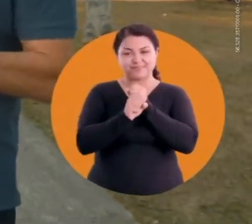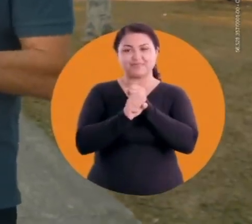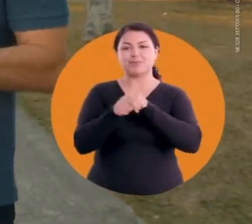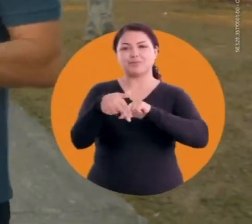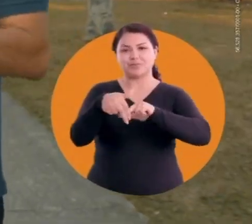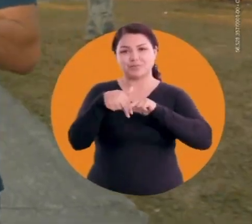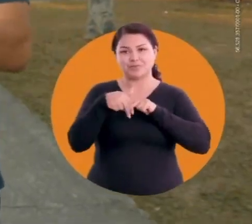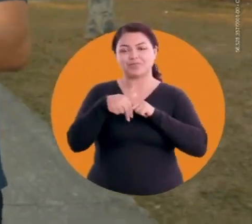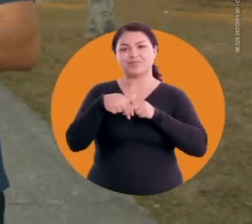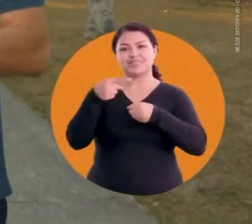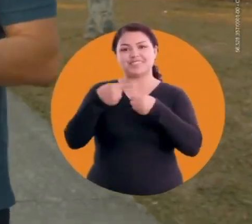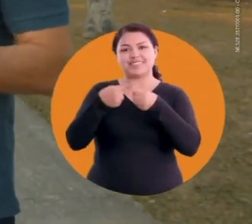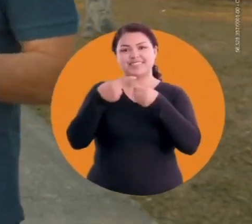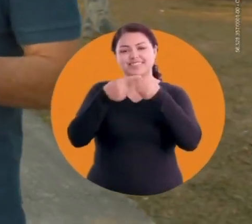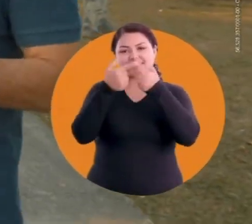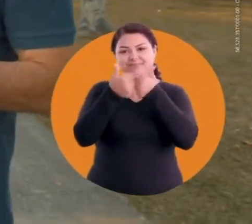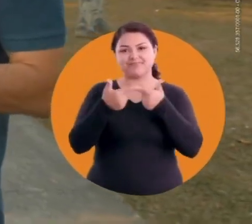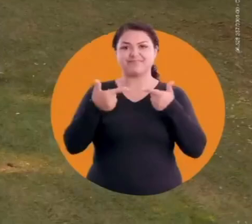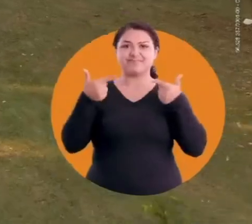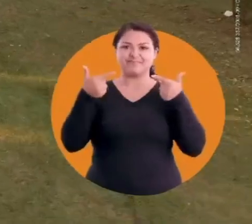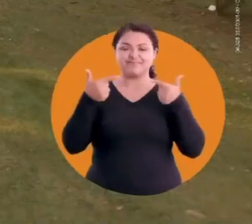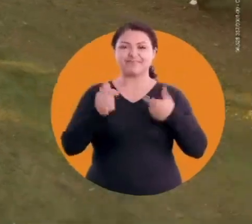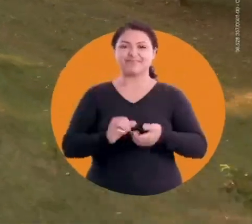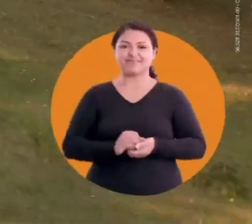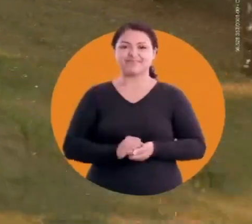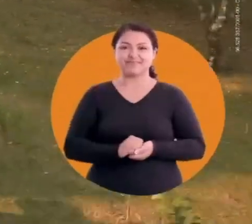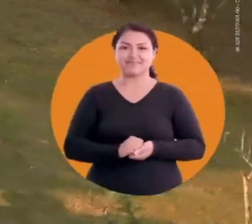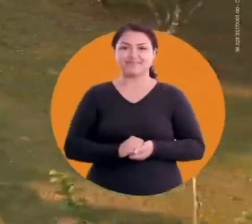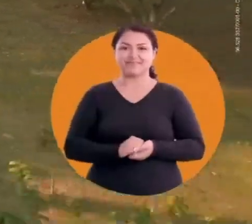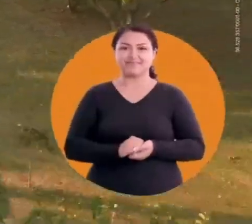somado que fez nossa cidade voltar a sorrir